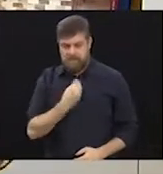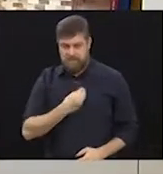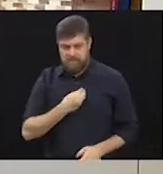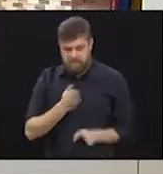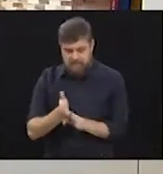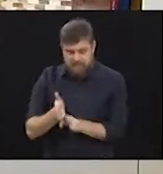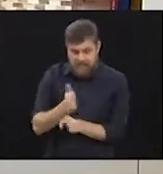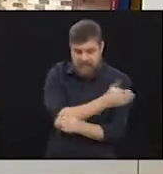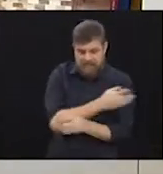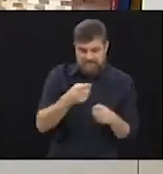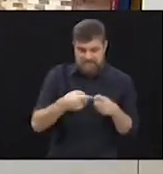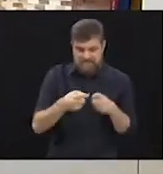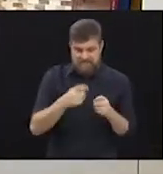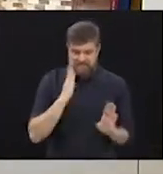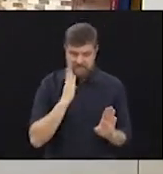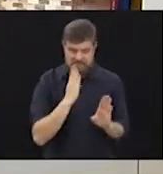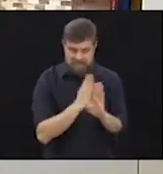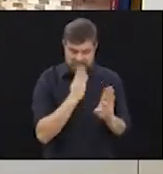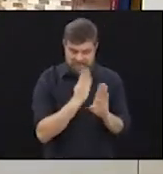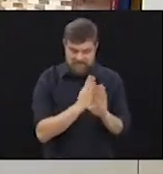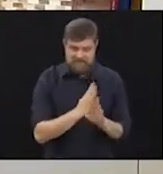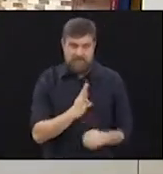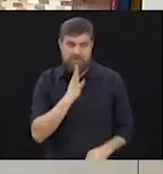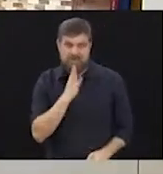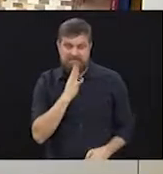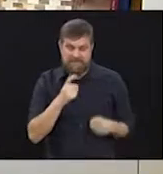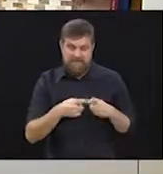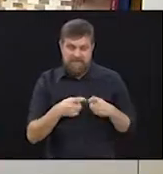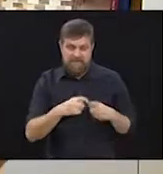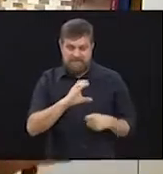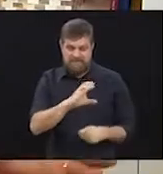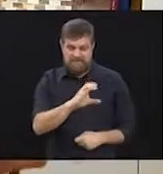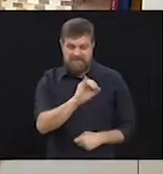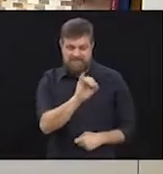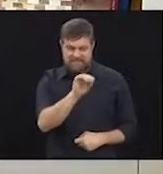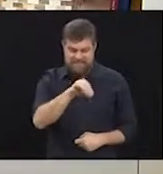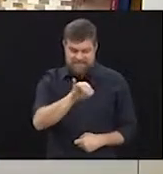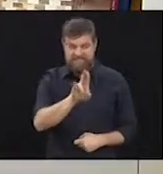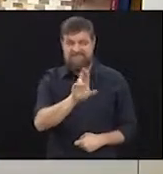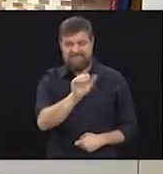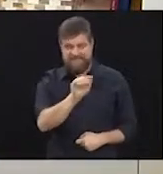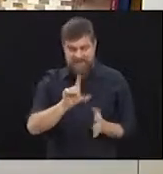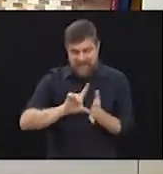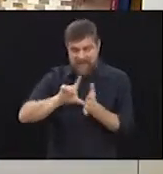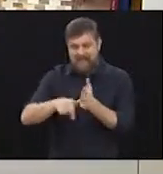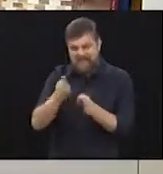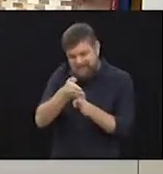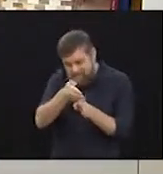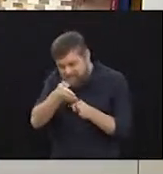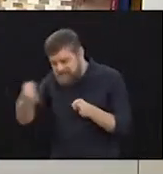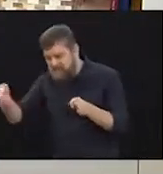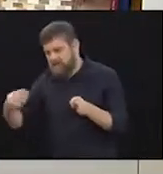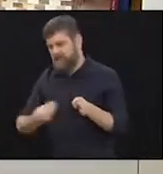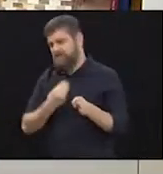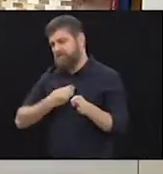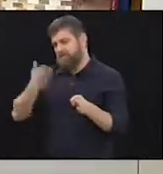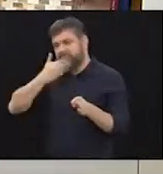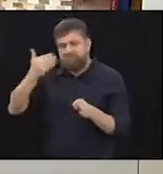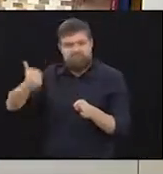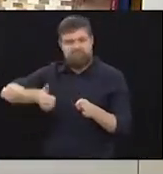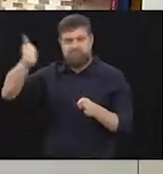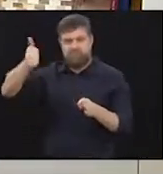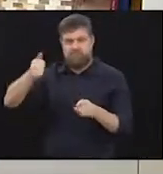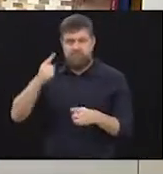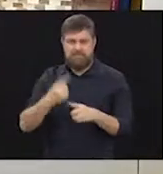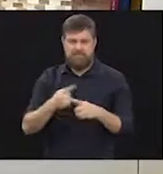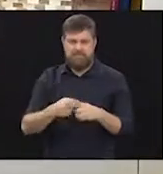AC e DC, minha vida com artrite. Antes da Sinira e depois da Sinira. porque